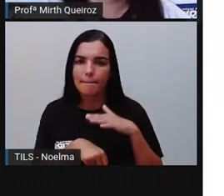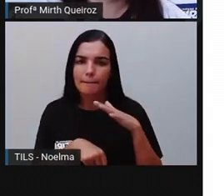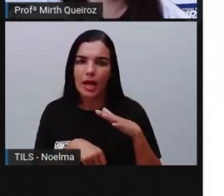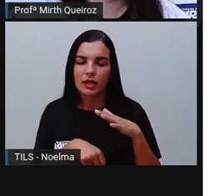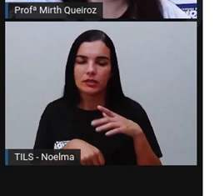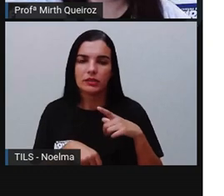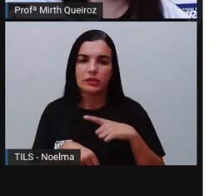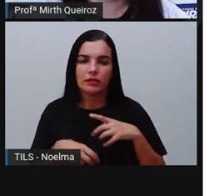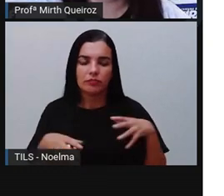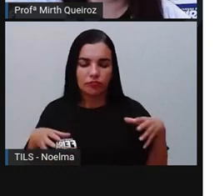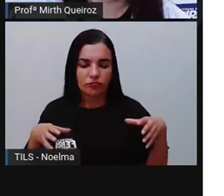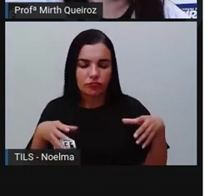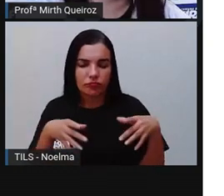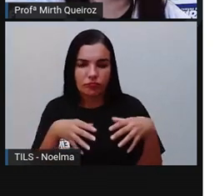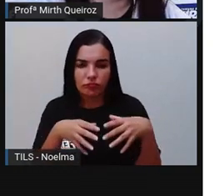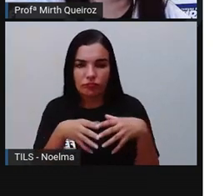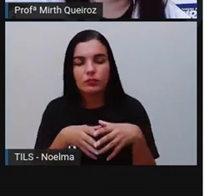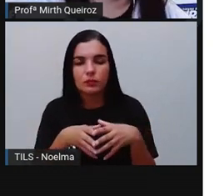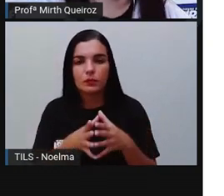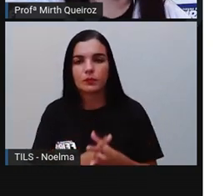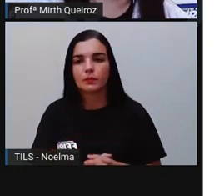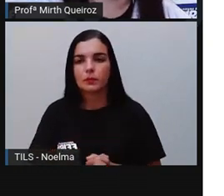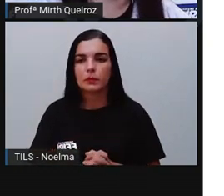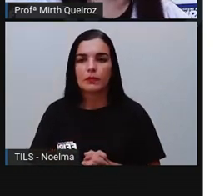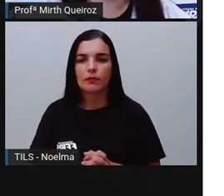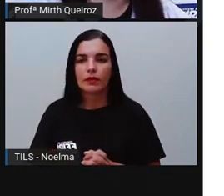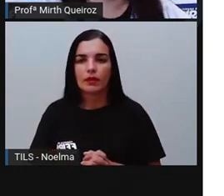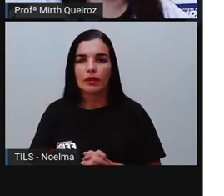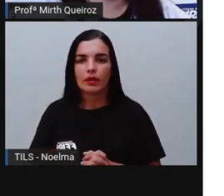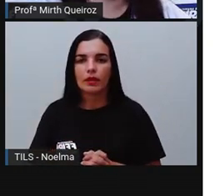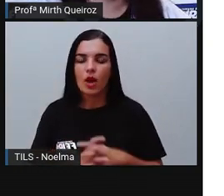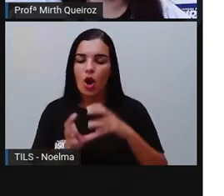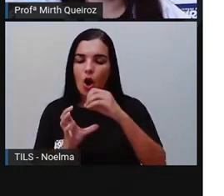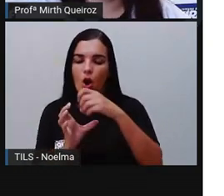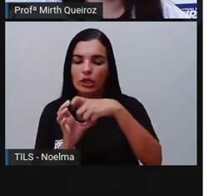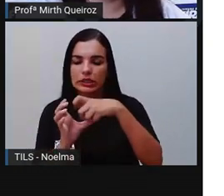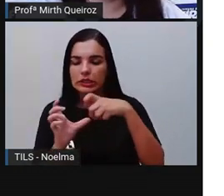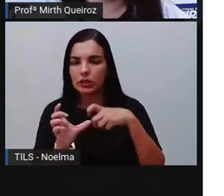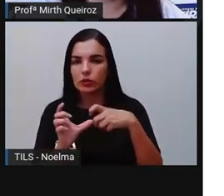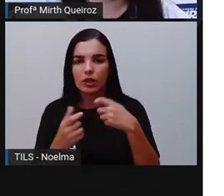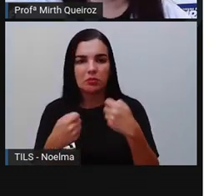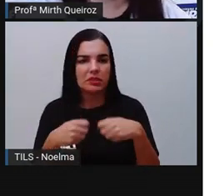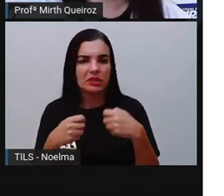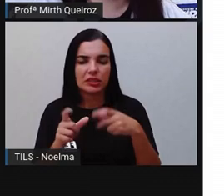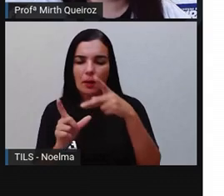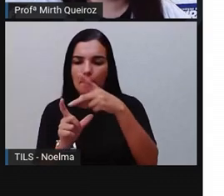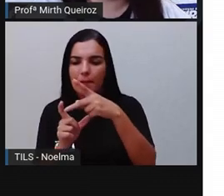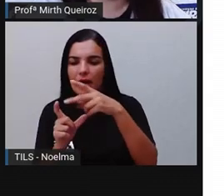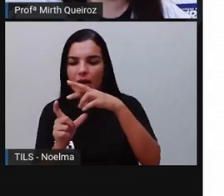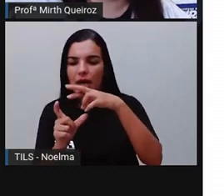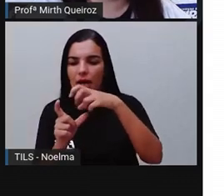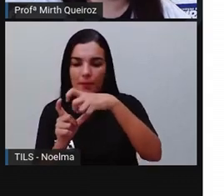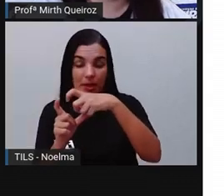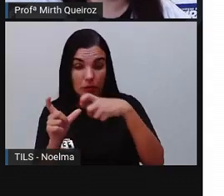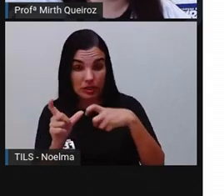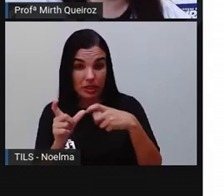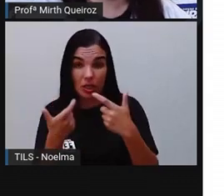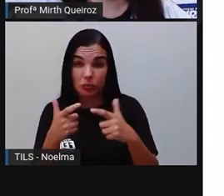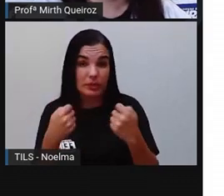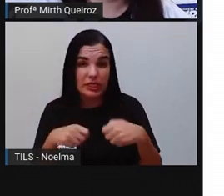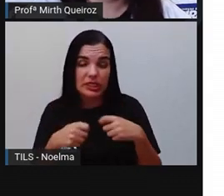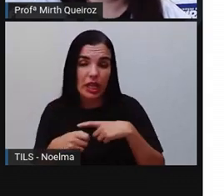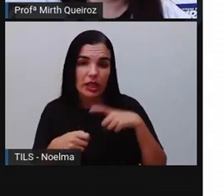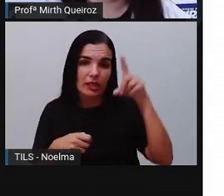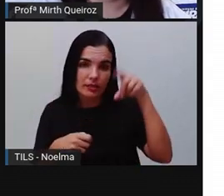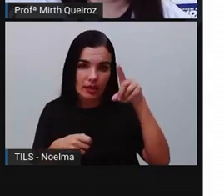sílaba e não necessariamente do acento. Nem toda oxítena ou paroxítena não vai ser acentuada, mas toda proparoxítena